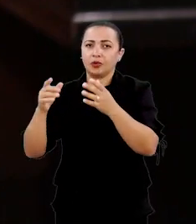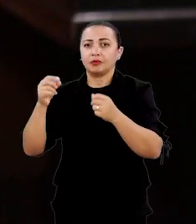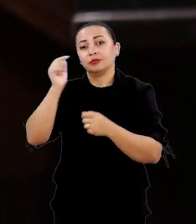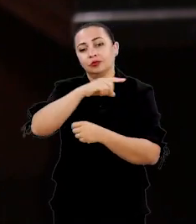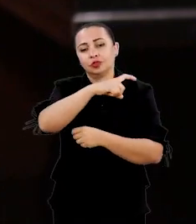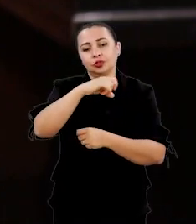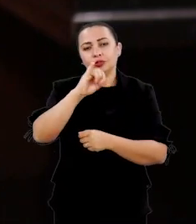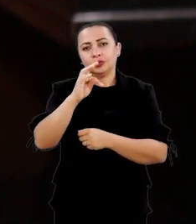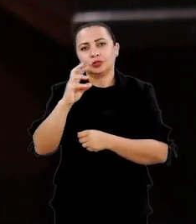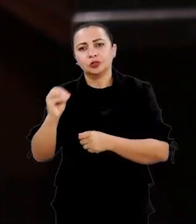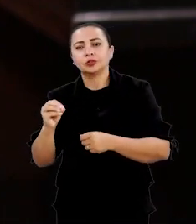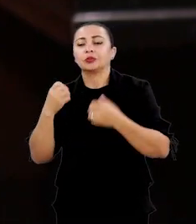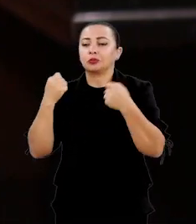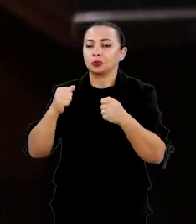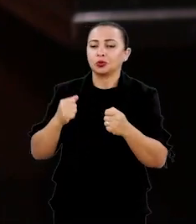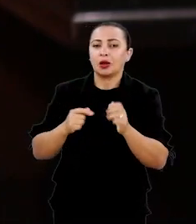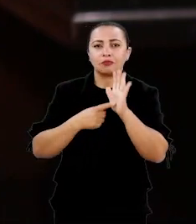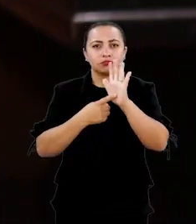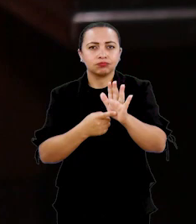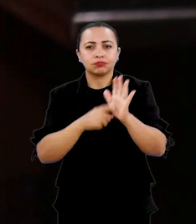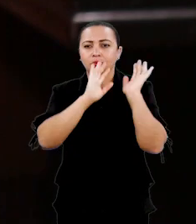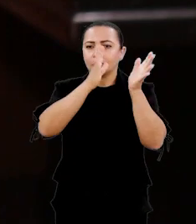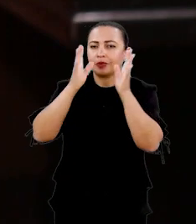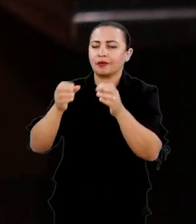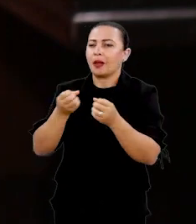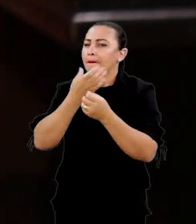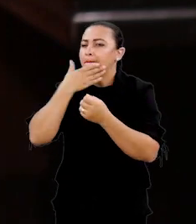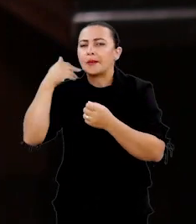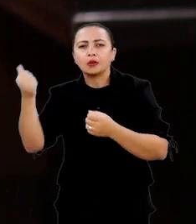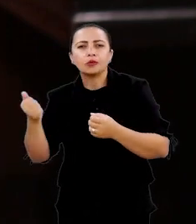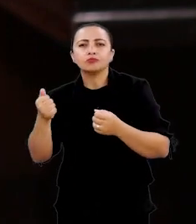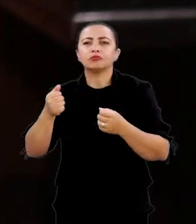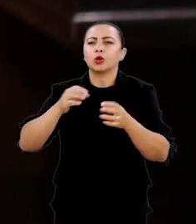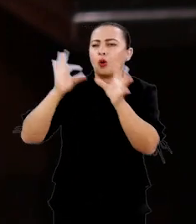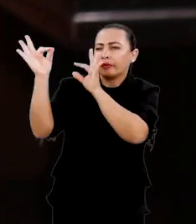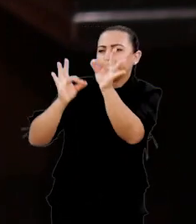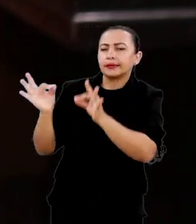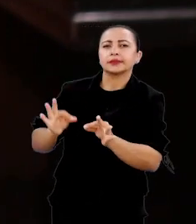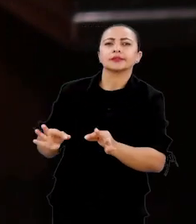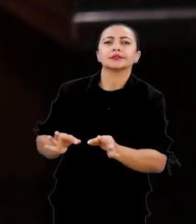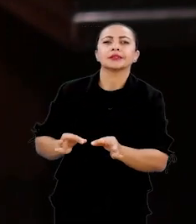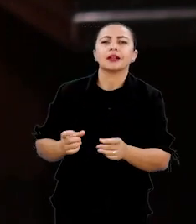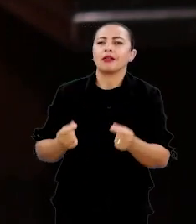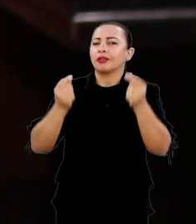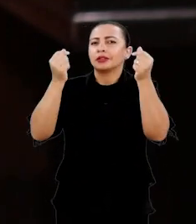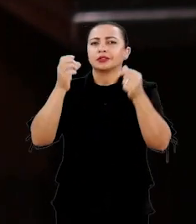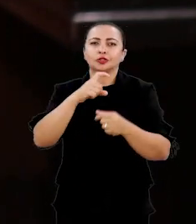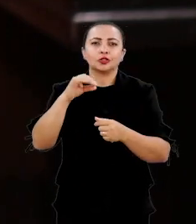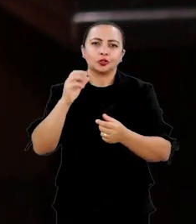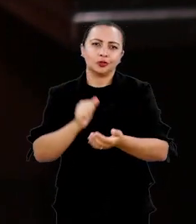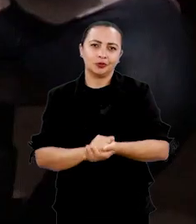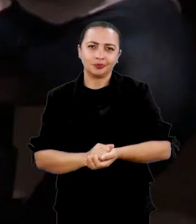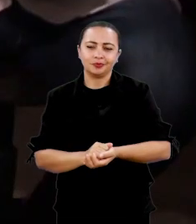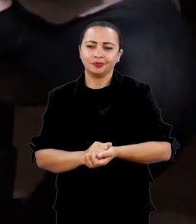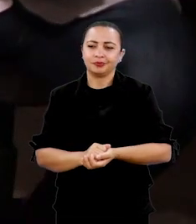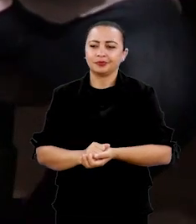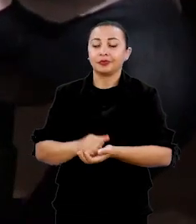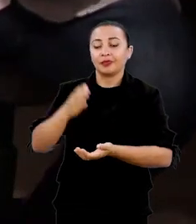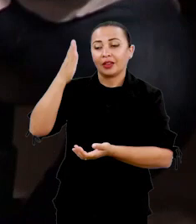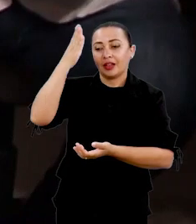de apresentar uma biografia muito mais detalhada e muito mais rica de Xisto Bahia